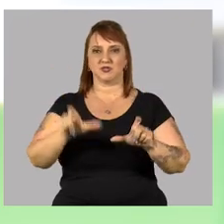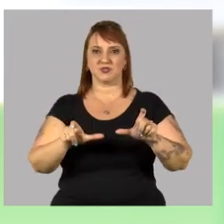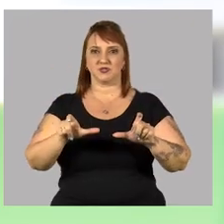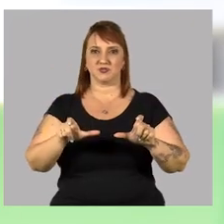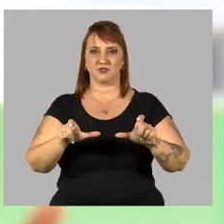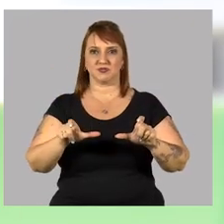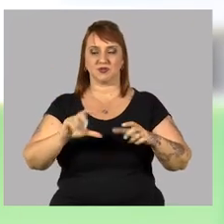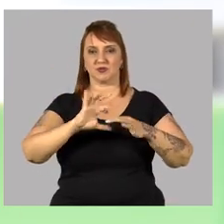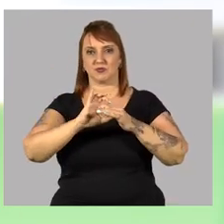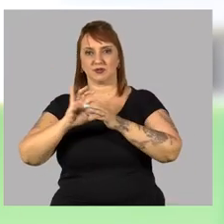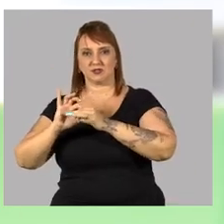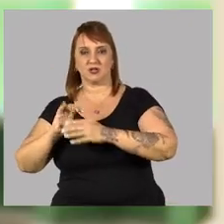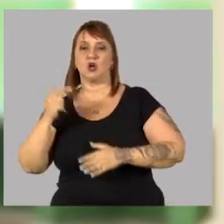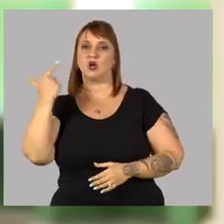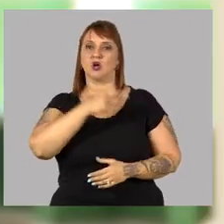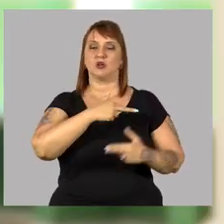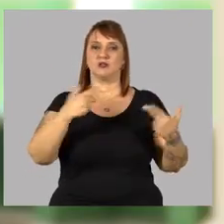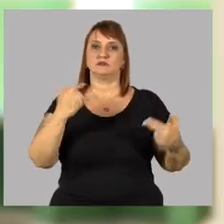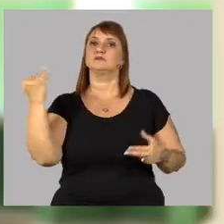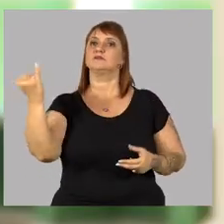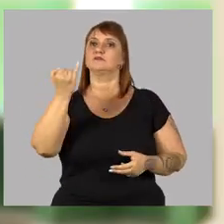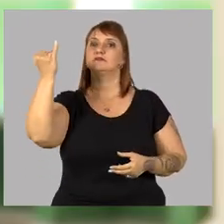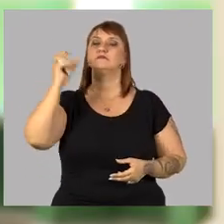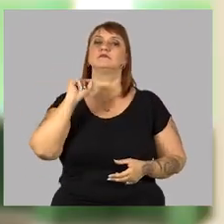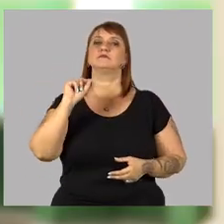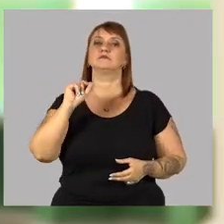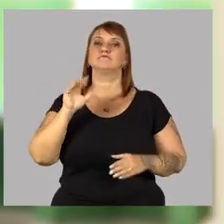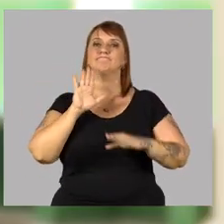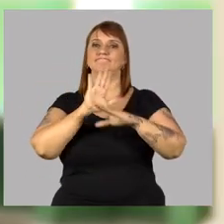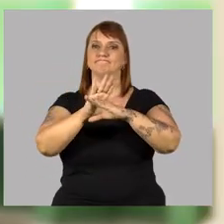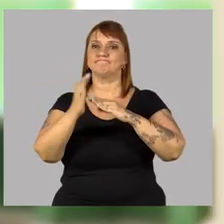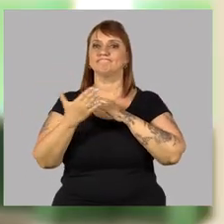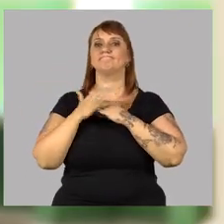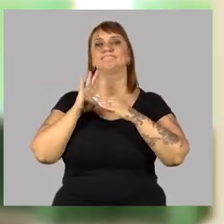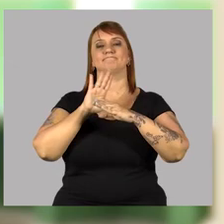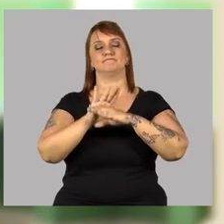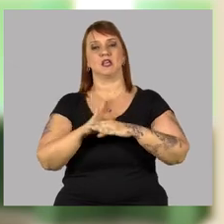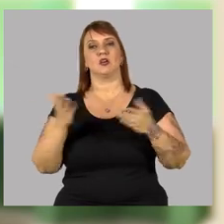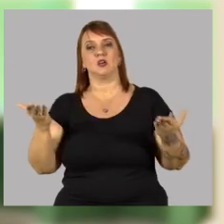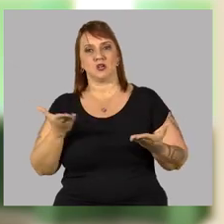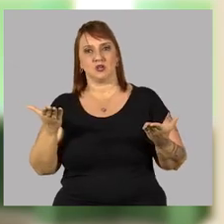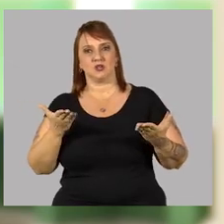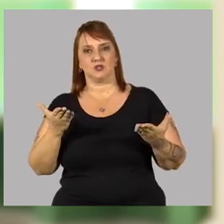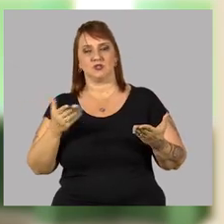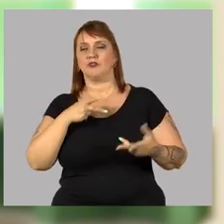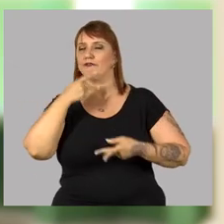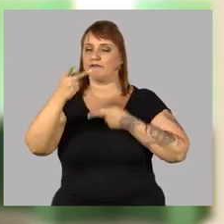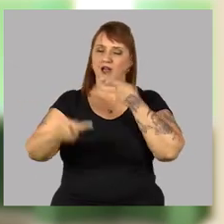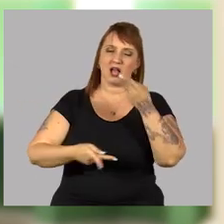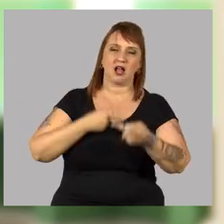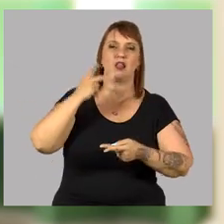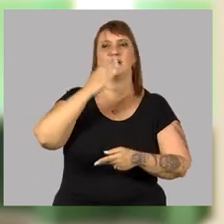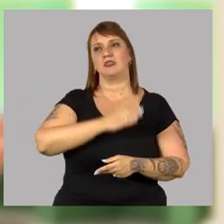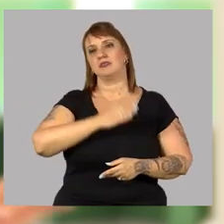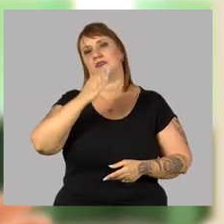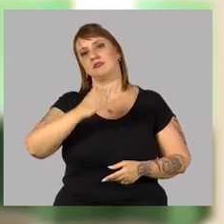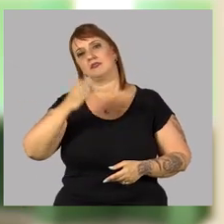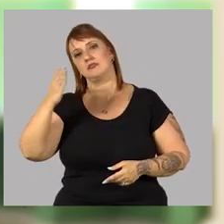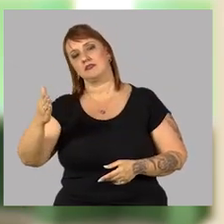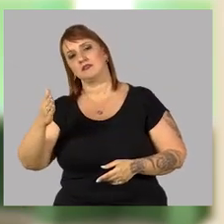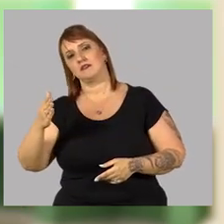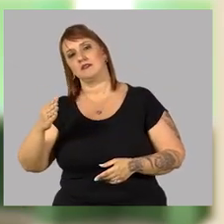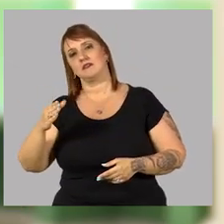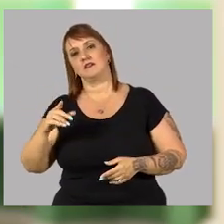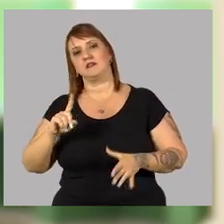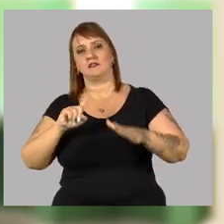pessoas que estão ali no contexto. O outro ponto fundamental é a colaboração, que hoje está sendo falado o tempo todo.